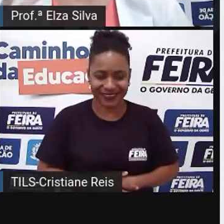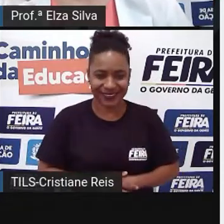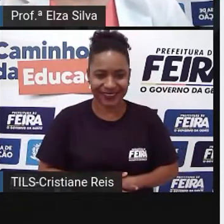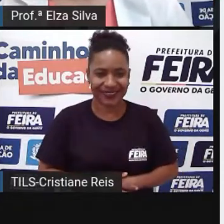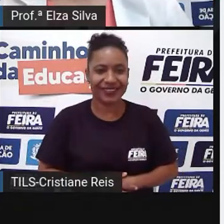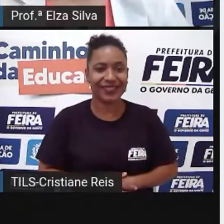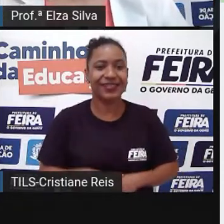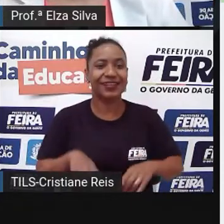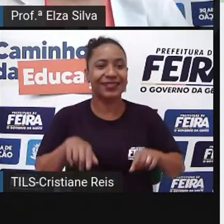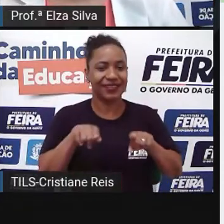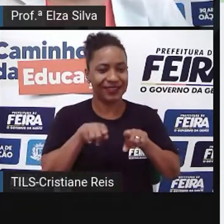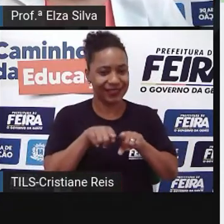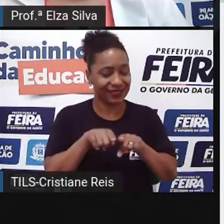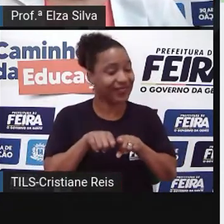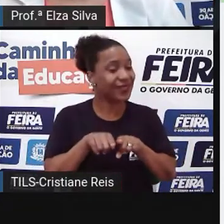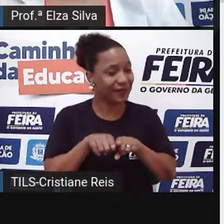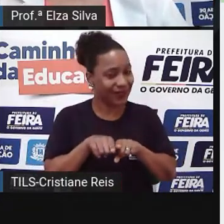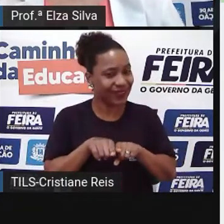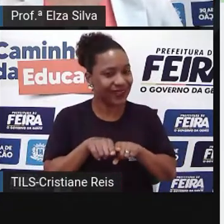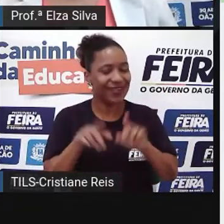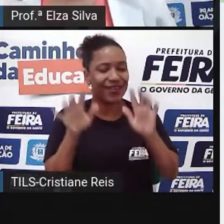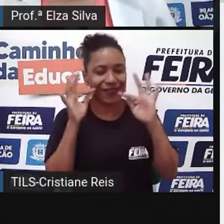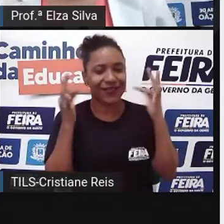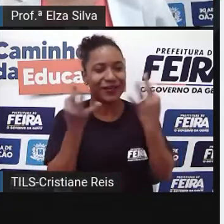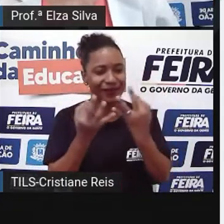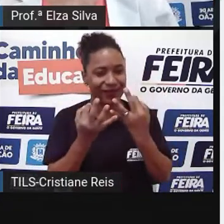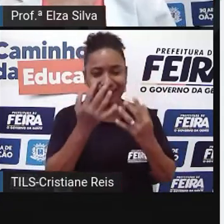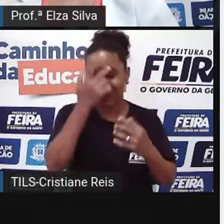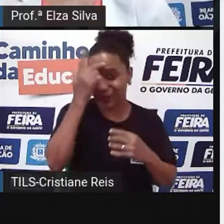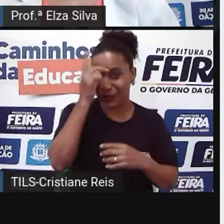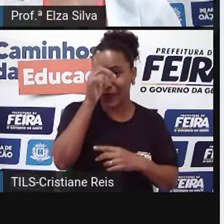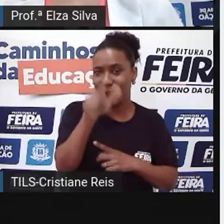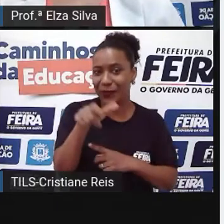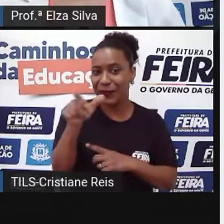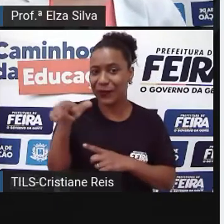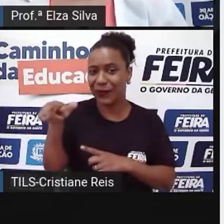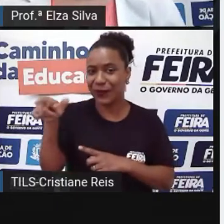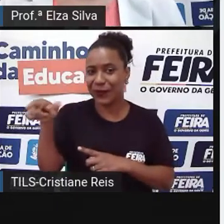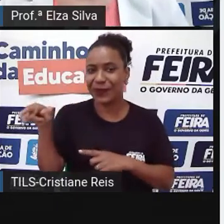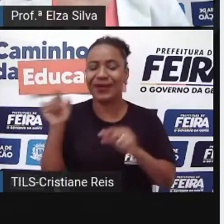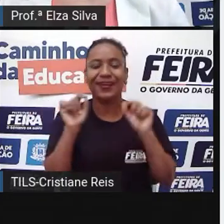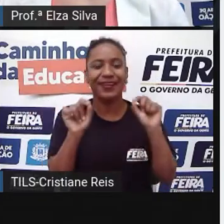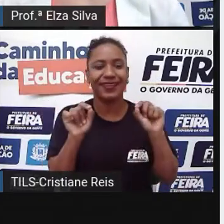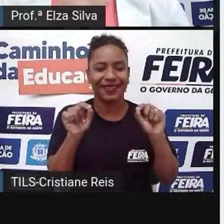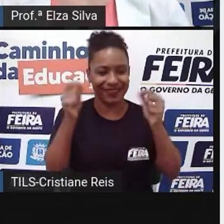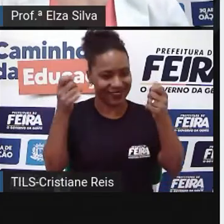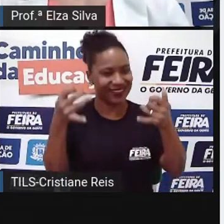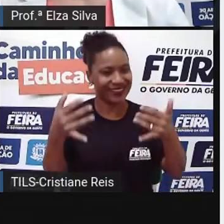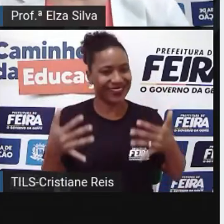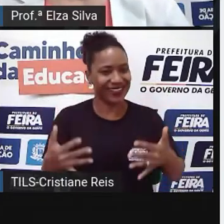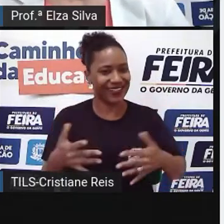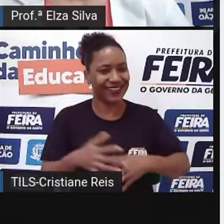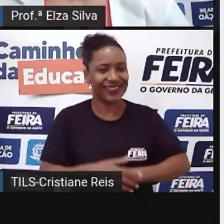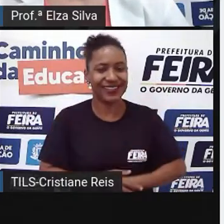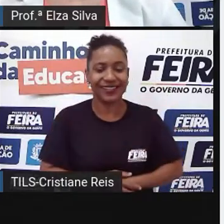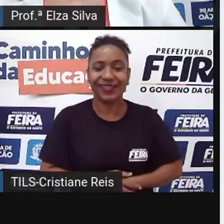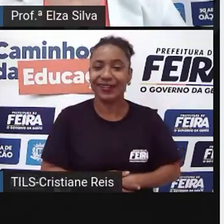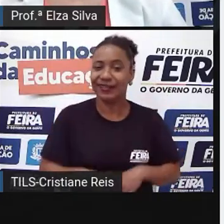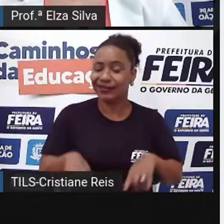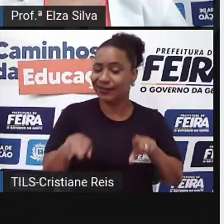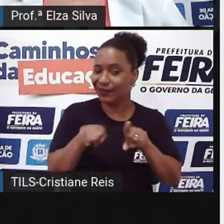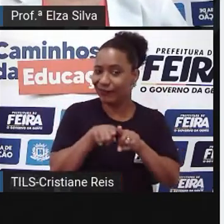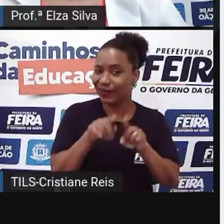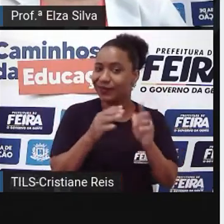nossos members of family Os membros da família Além disso, vamos falar sobre